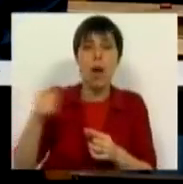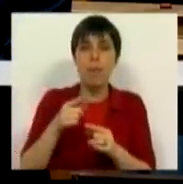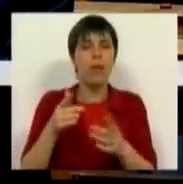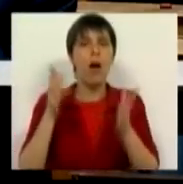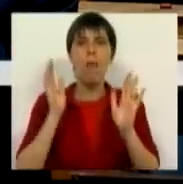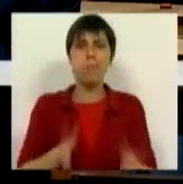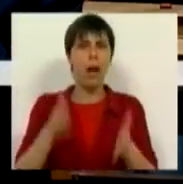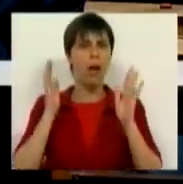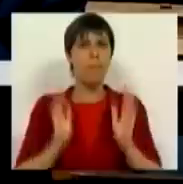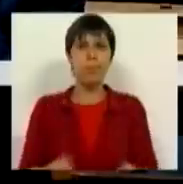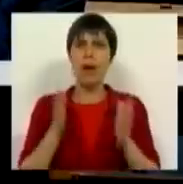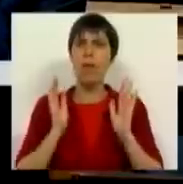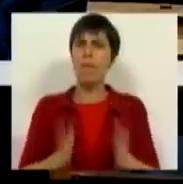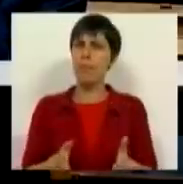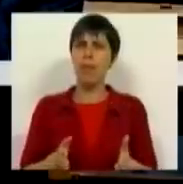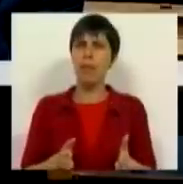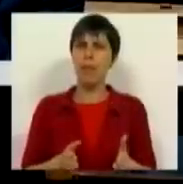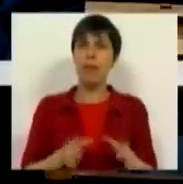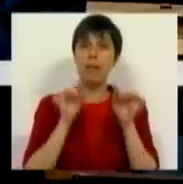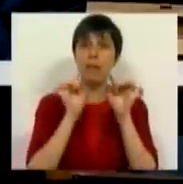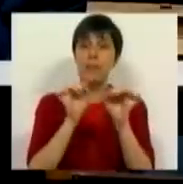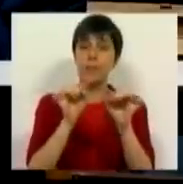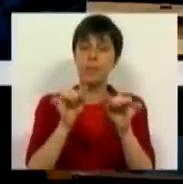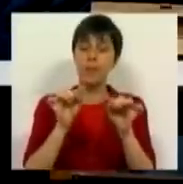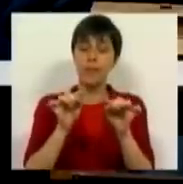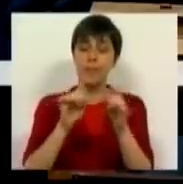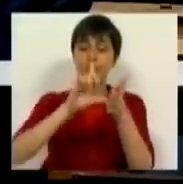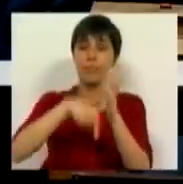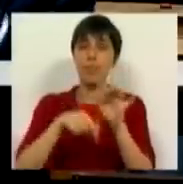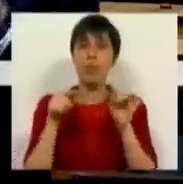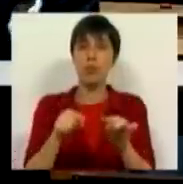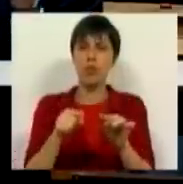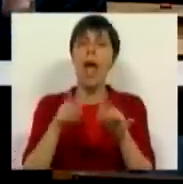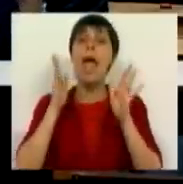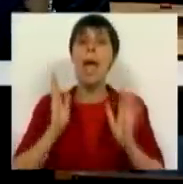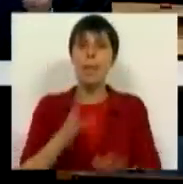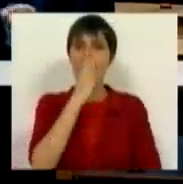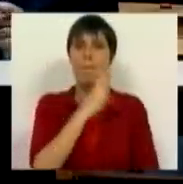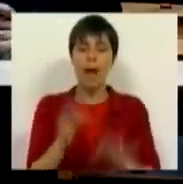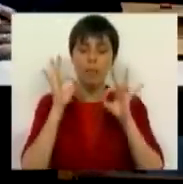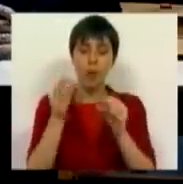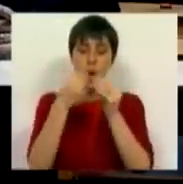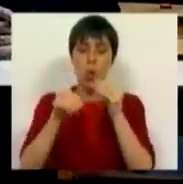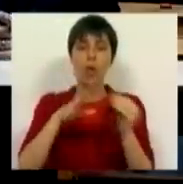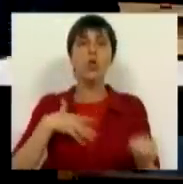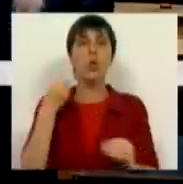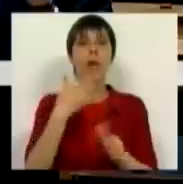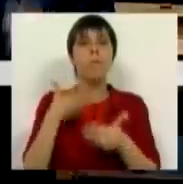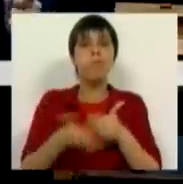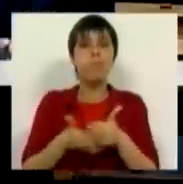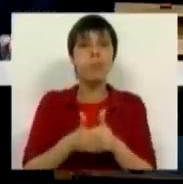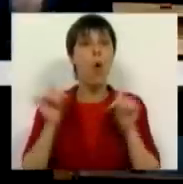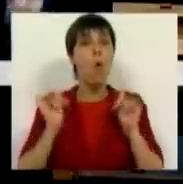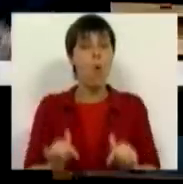não é preciso, não é preciso este projeto, é preciso a aplicação do complemento solidário para idosos.